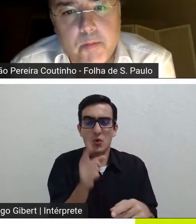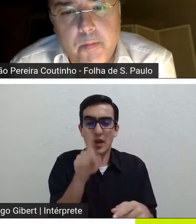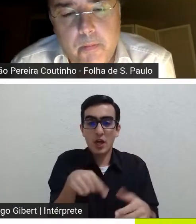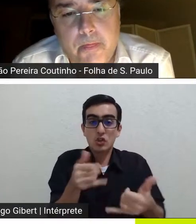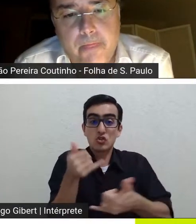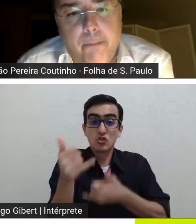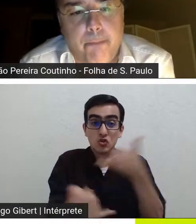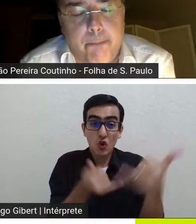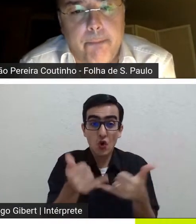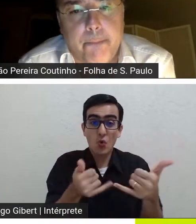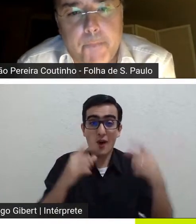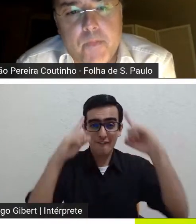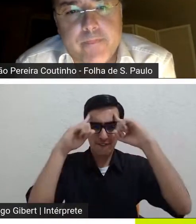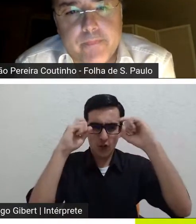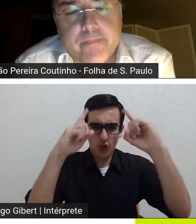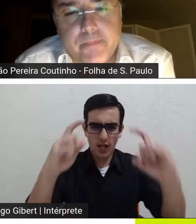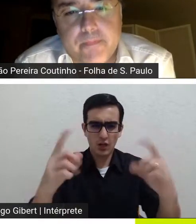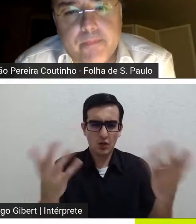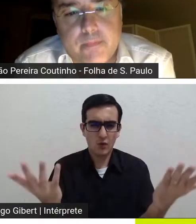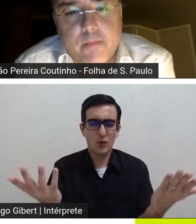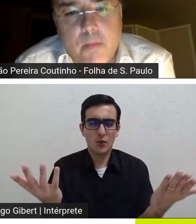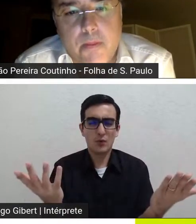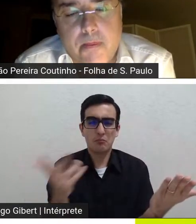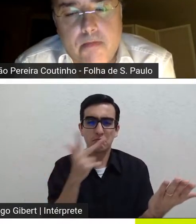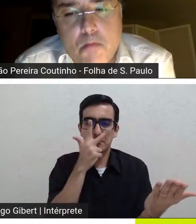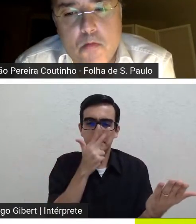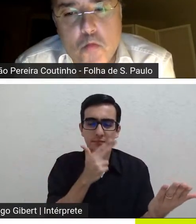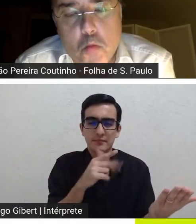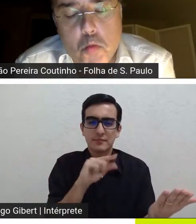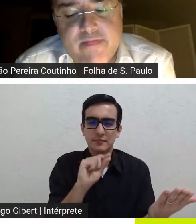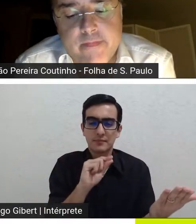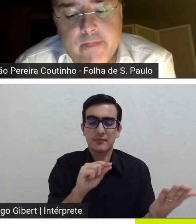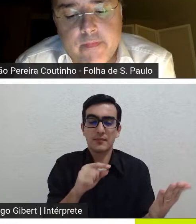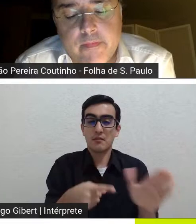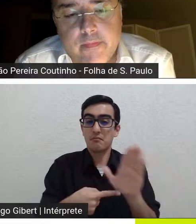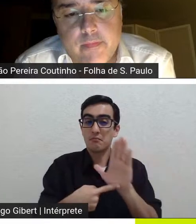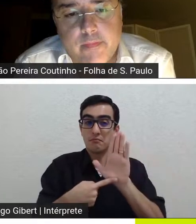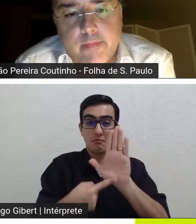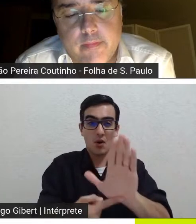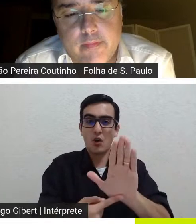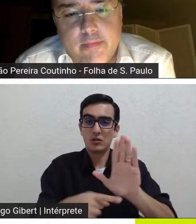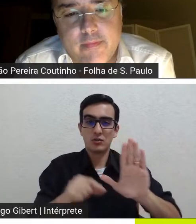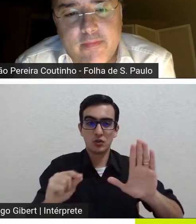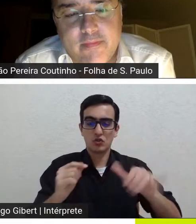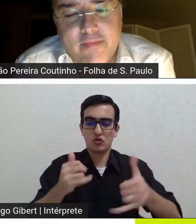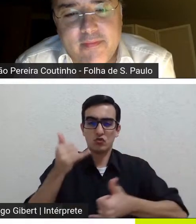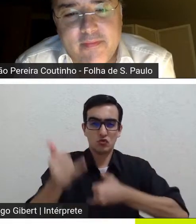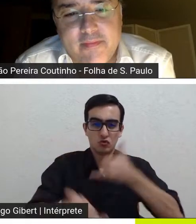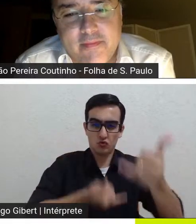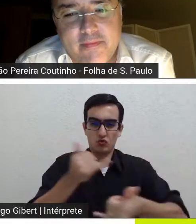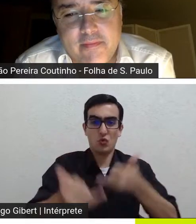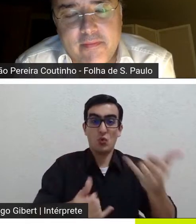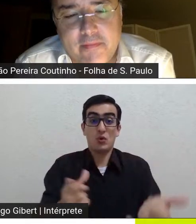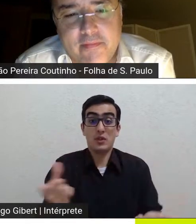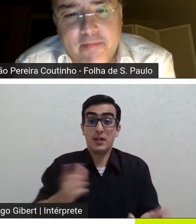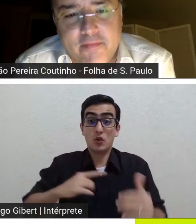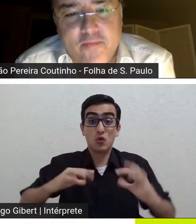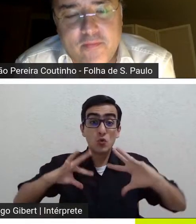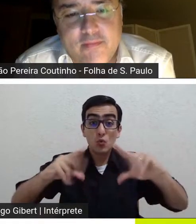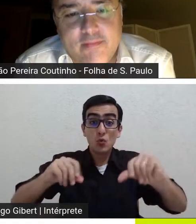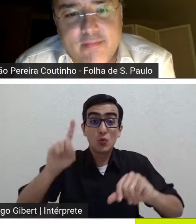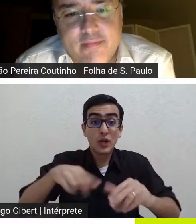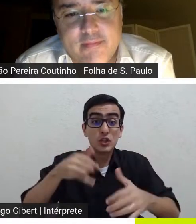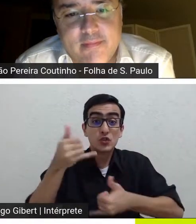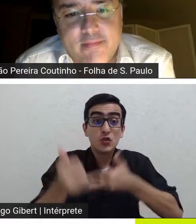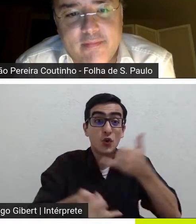violento não é não é à toa que também aparece o jogador ali porque é tudo um jogo